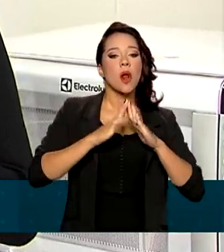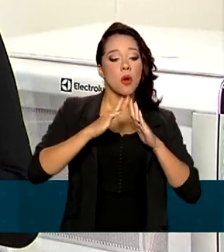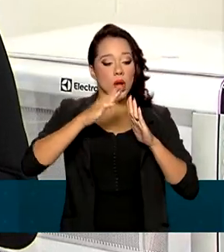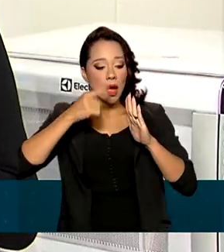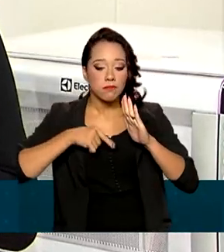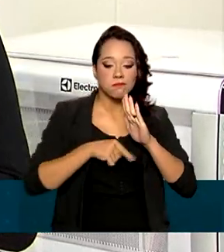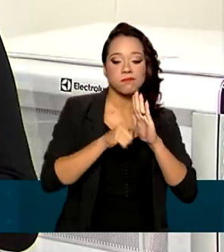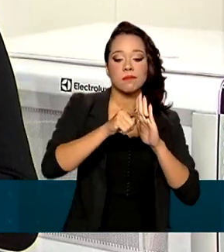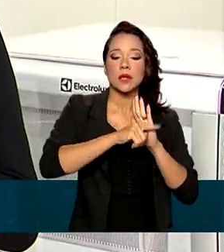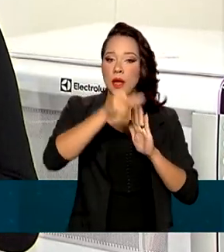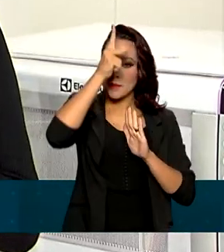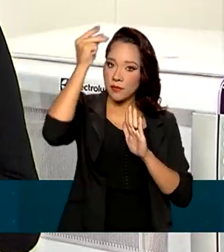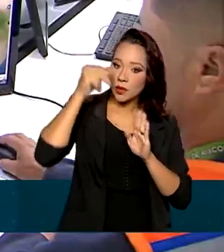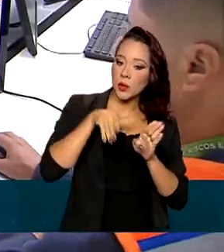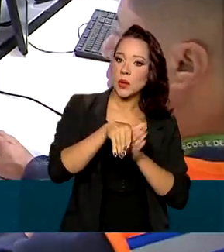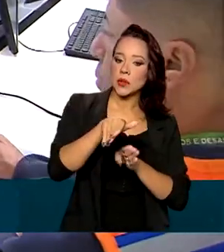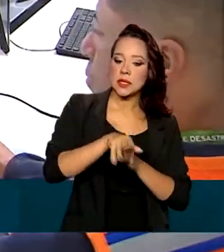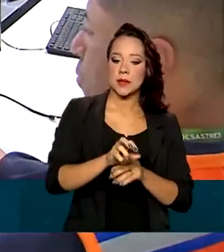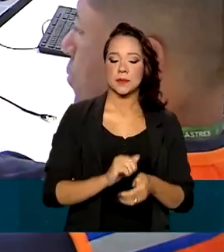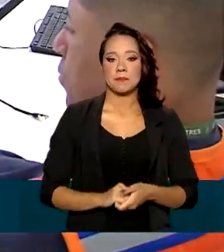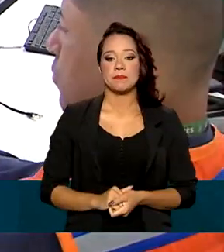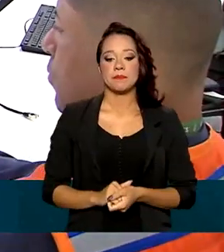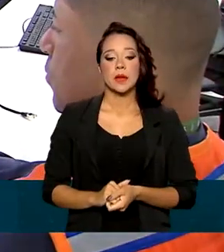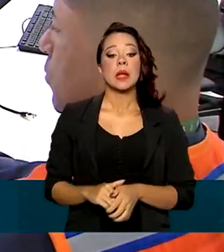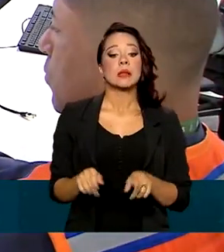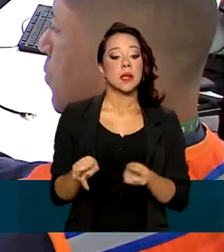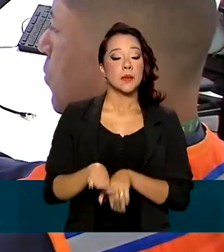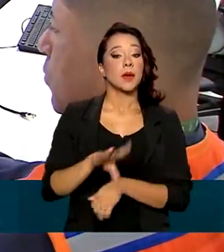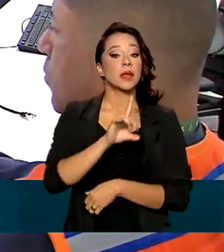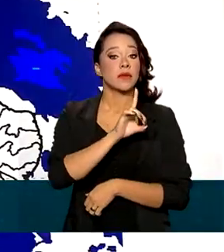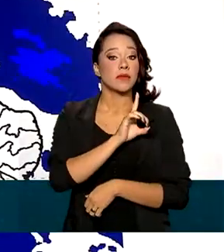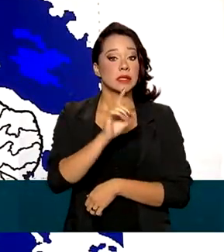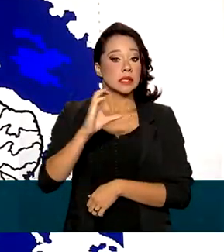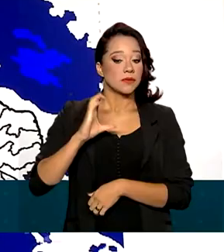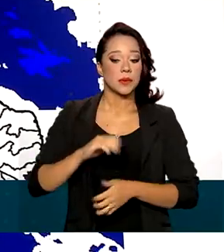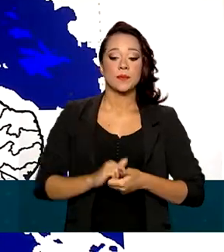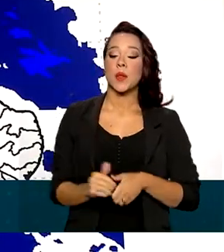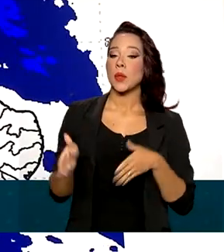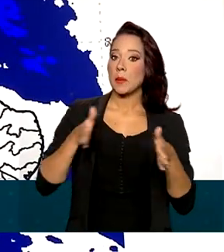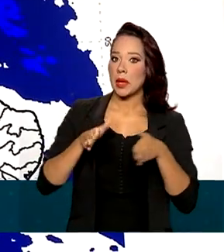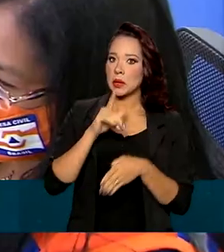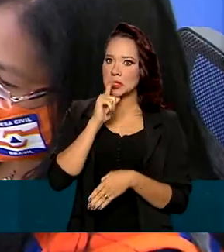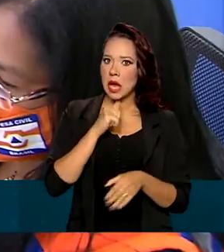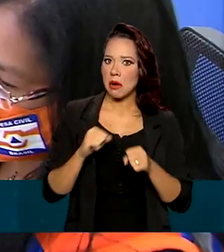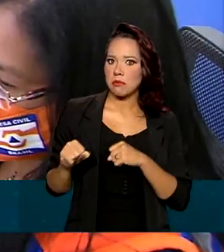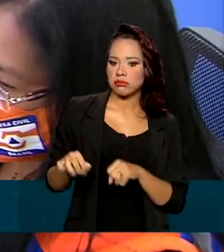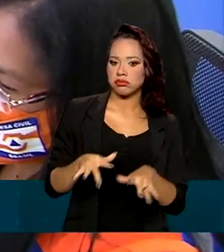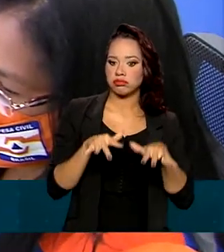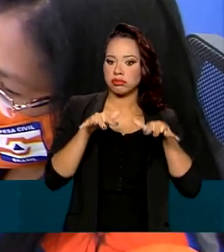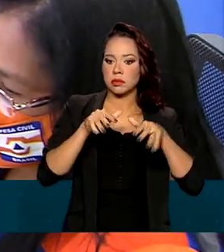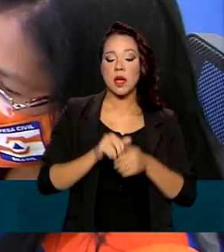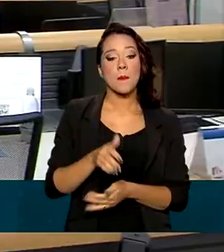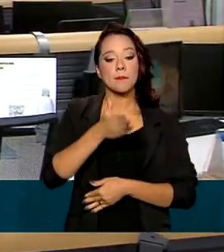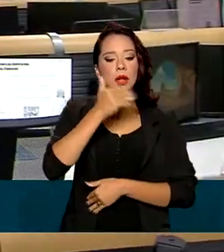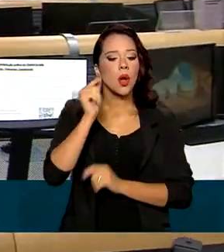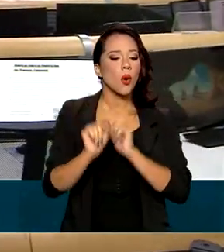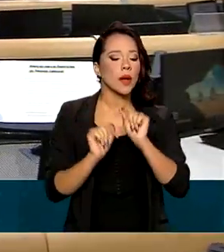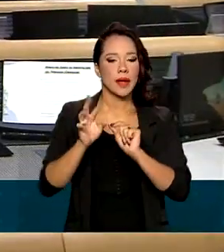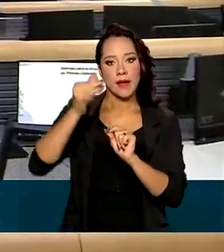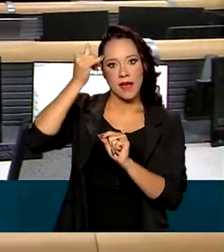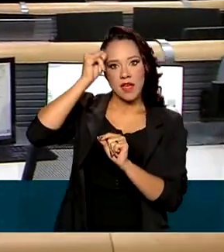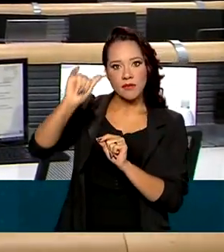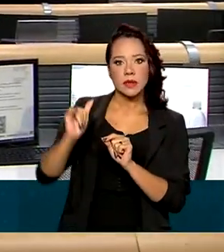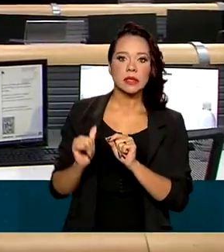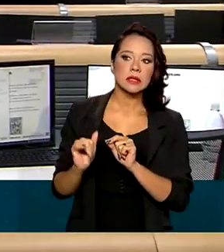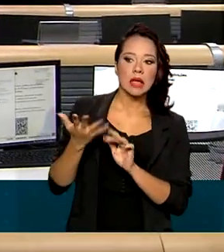indicados pela prefeitura. Ainda de acordo com a Defesa Civil, durante a inundação, o melhor a fazer é evitar